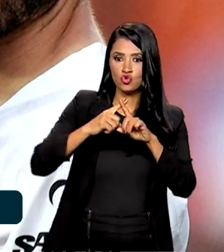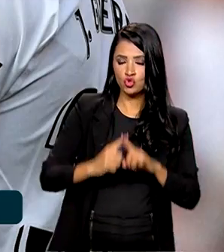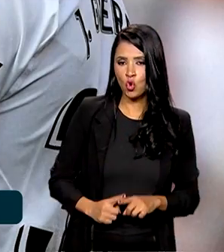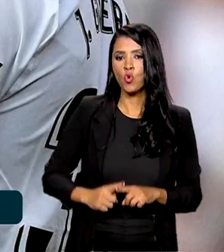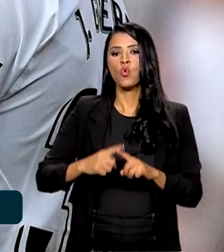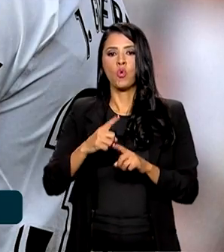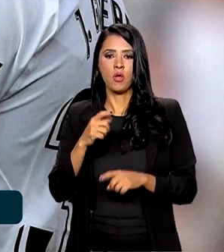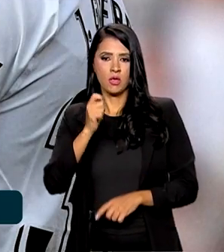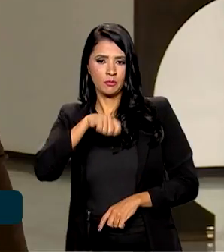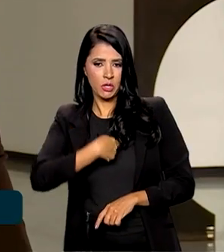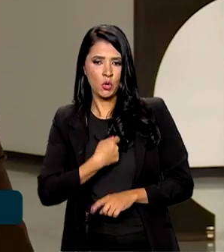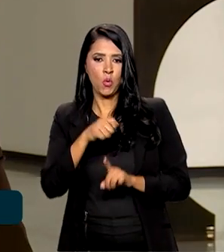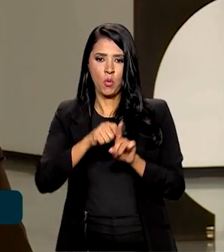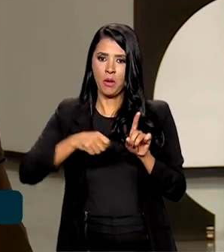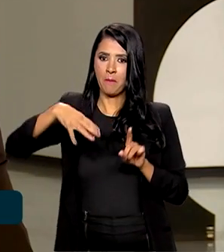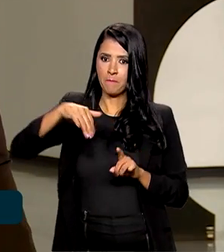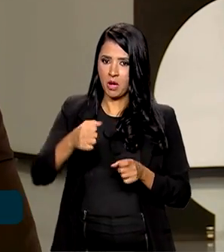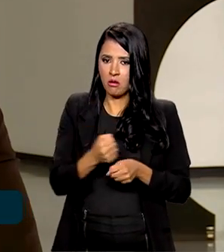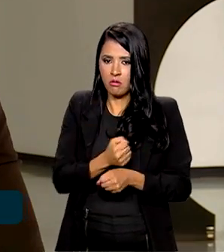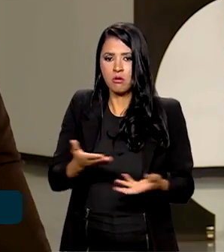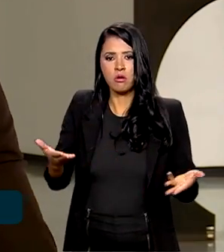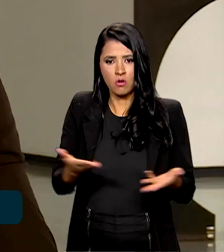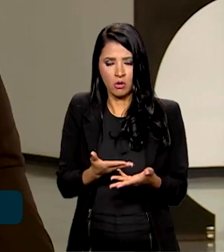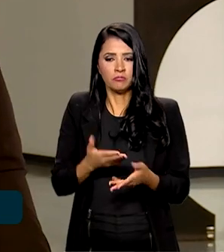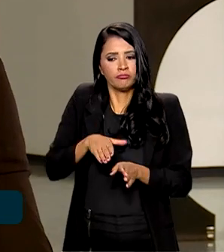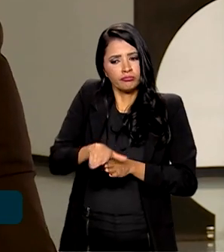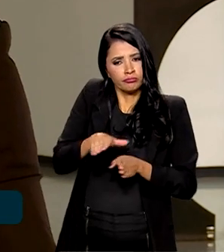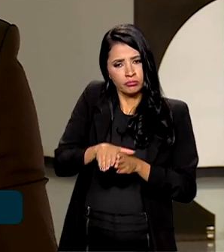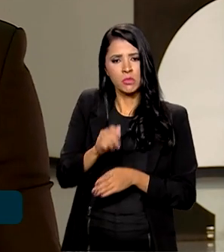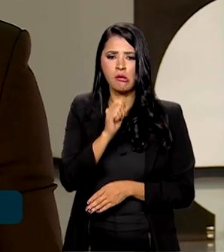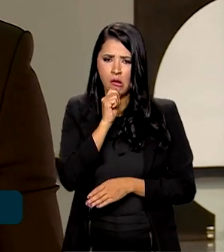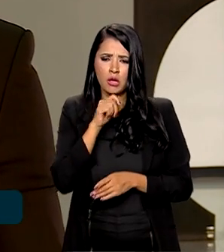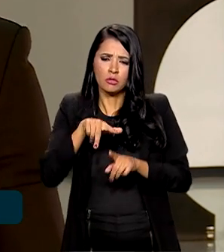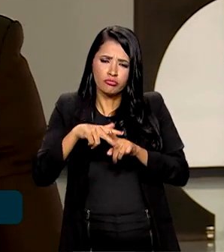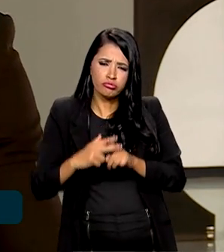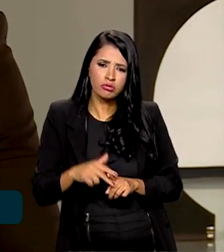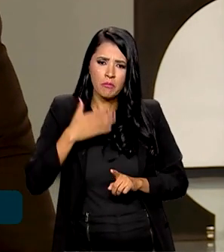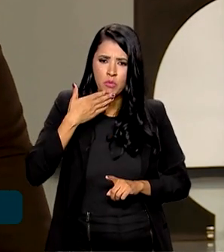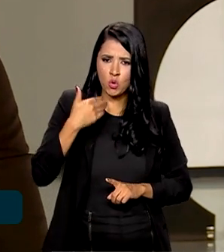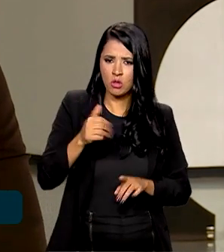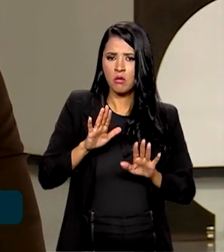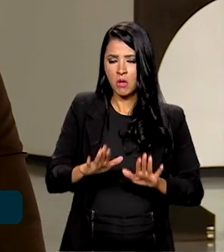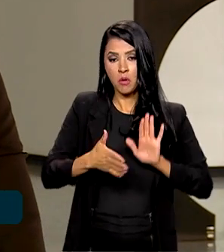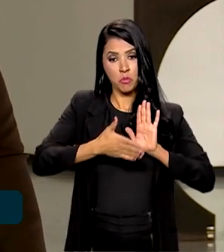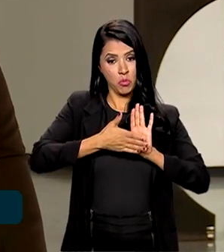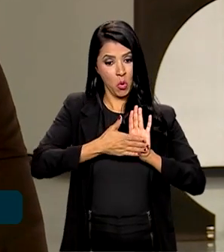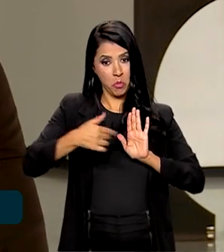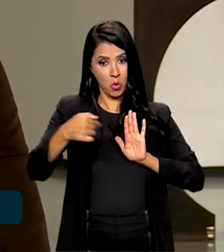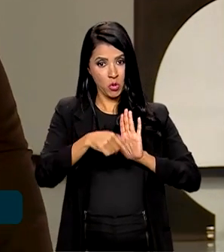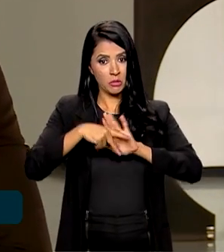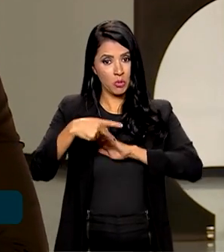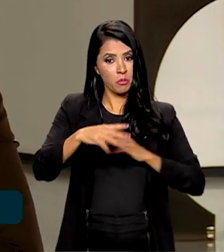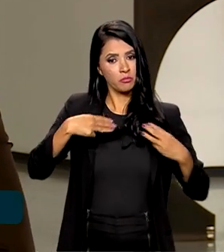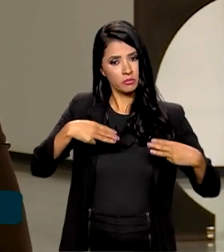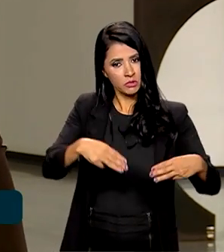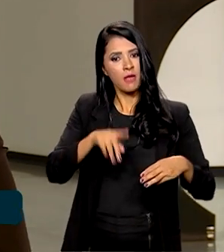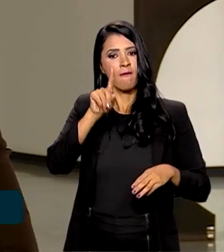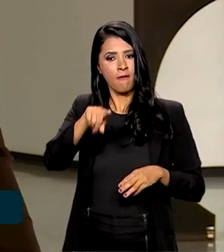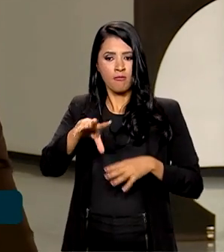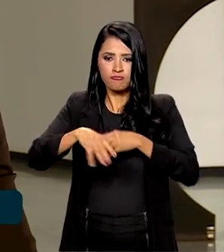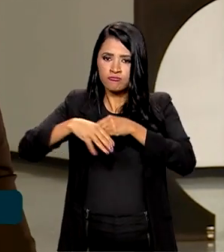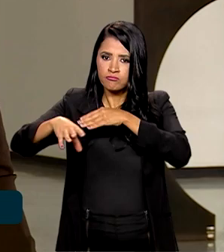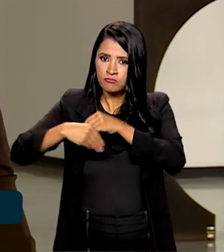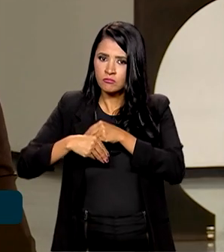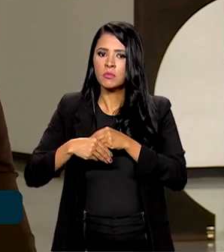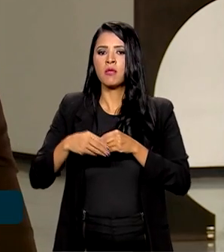em maio deste ano. As recomendações ainda devem ser aperfeiçoadas, mas a proposta dos ministérios é implementar